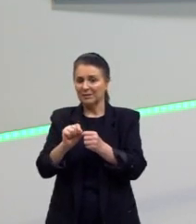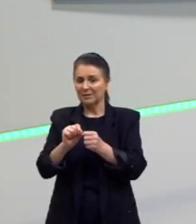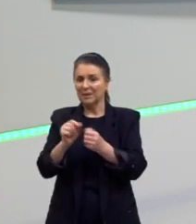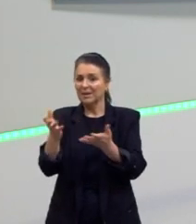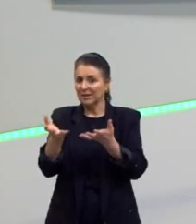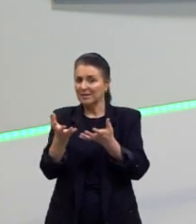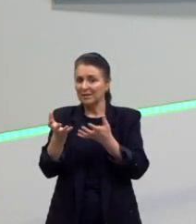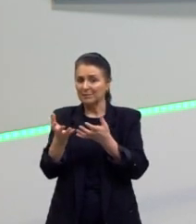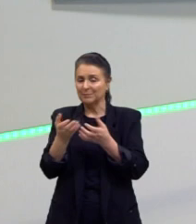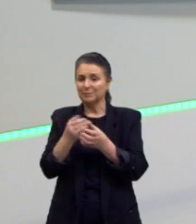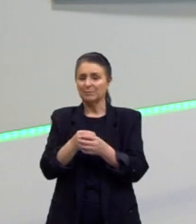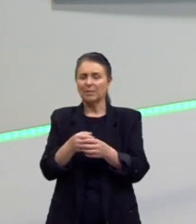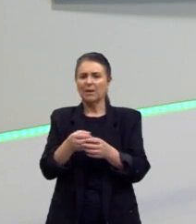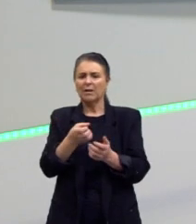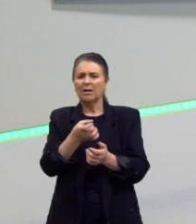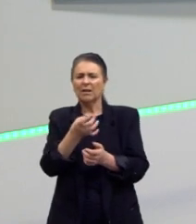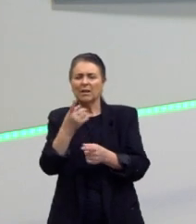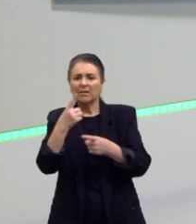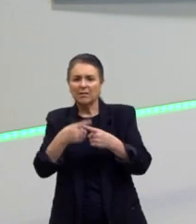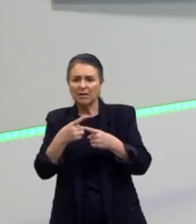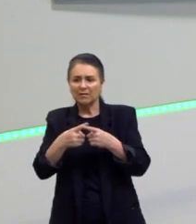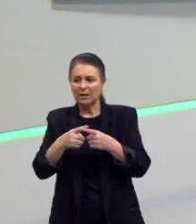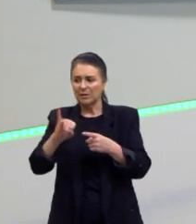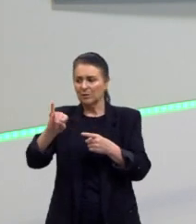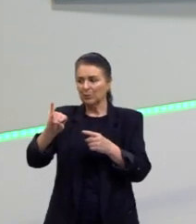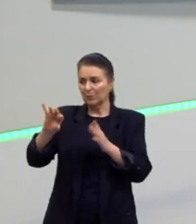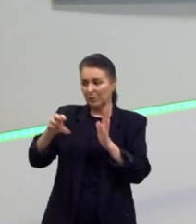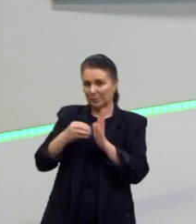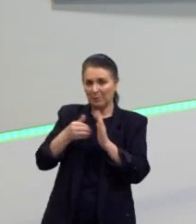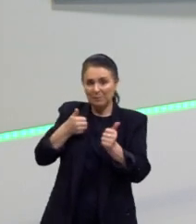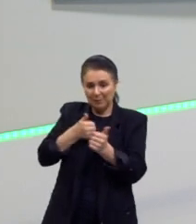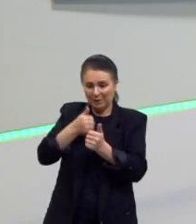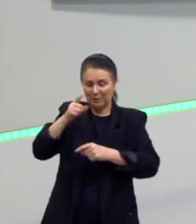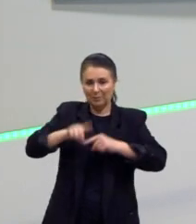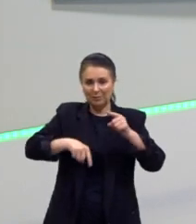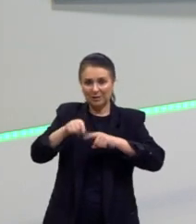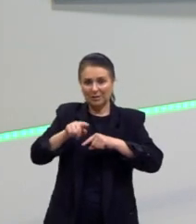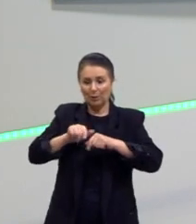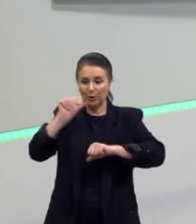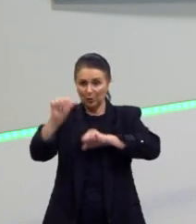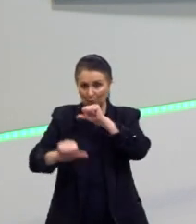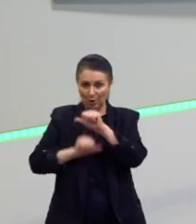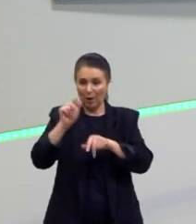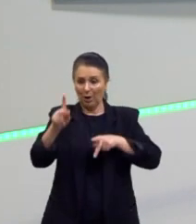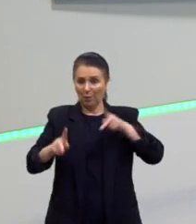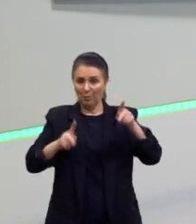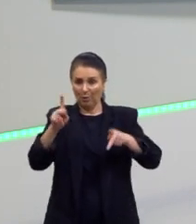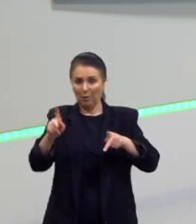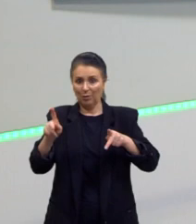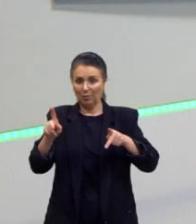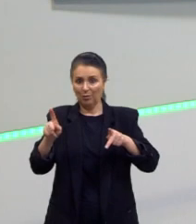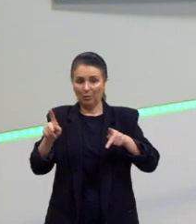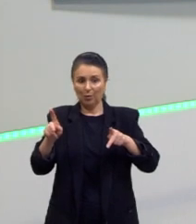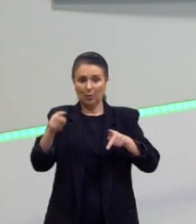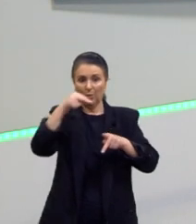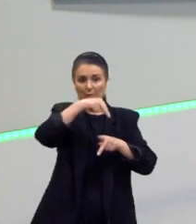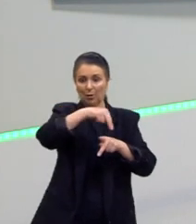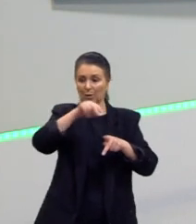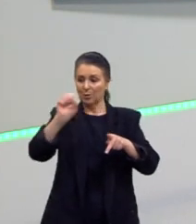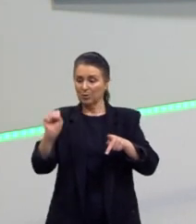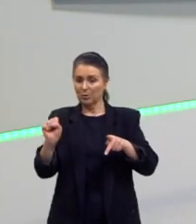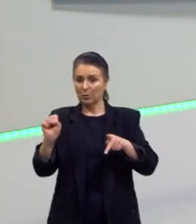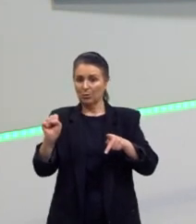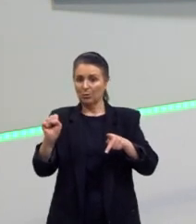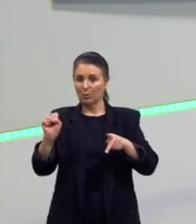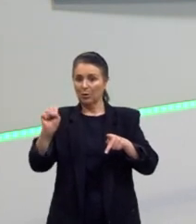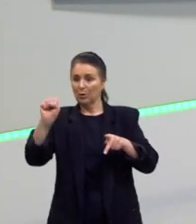cada vez que eu chego com o ímã perto de um material e viro, né? O polo dele, ele vai mudar, esse material, ele vai mudar